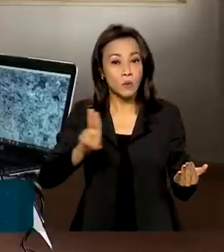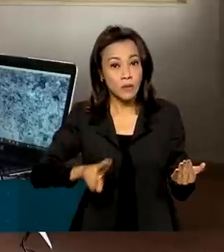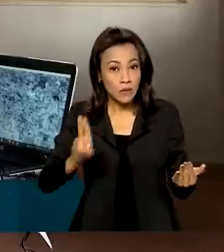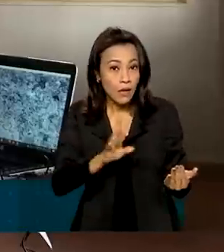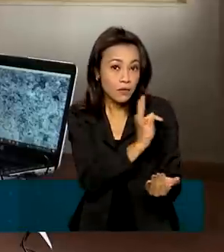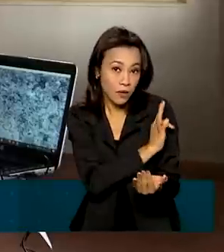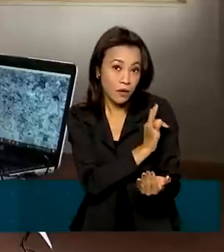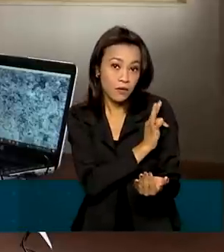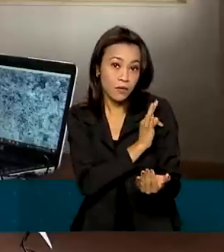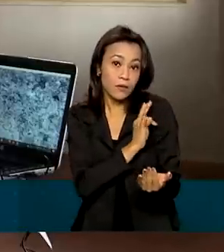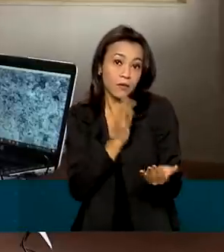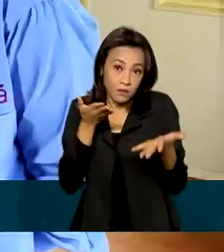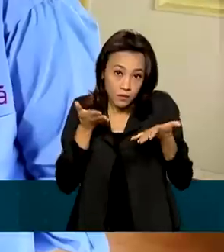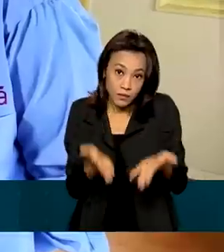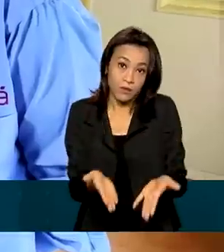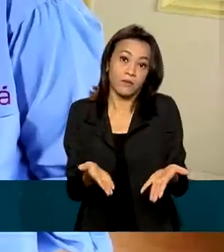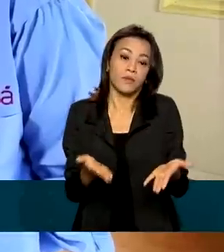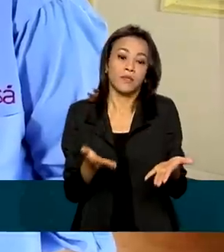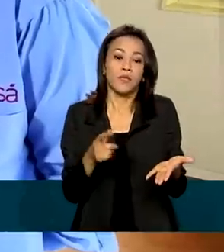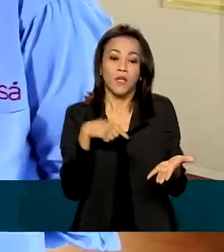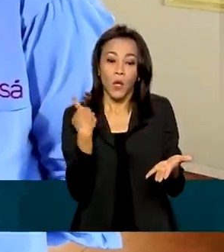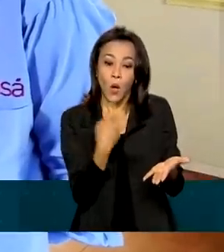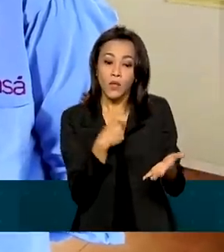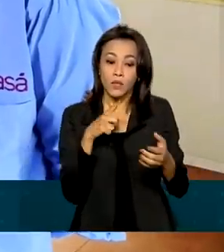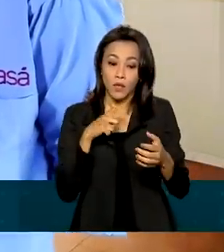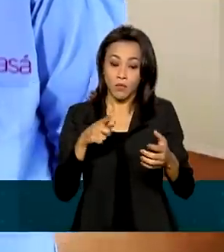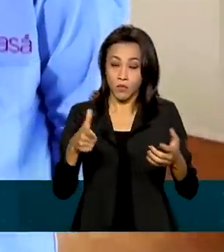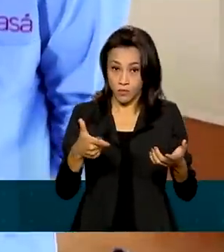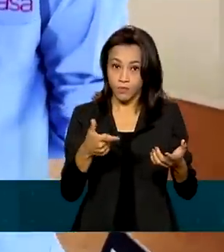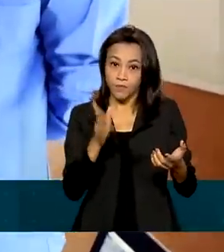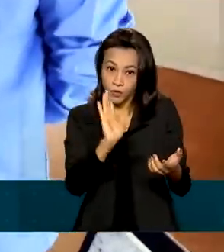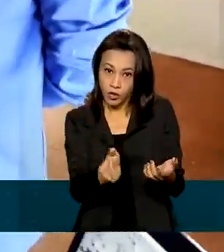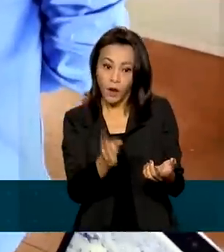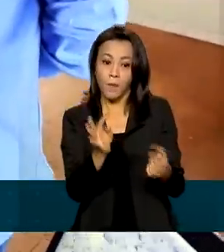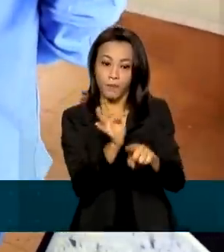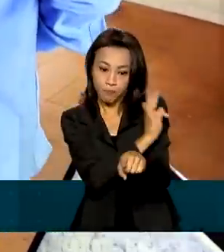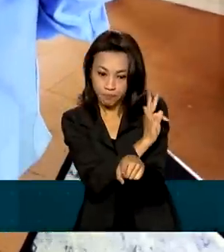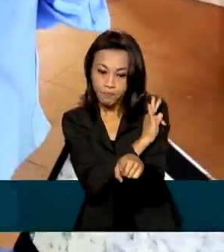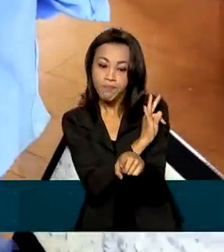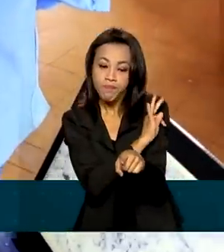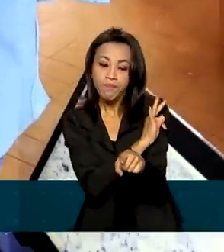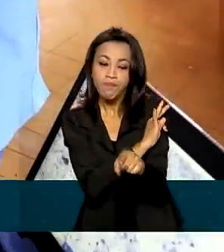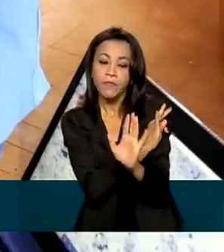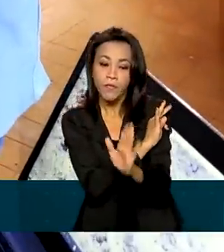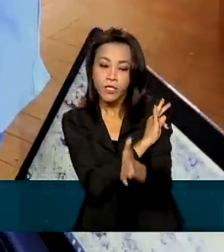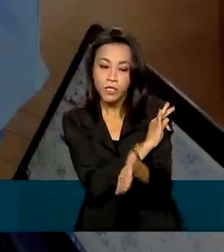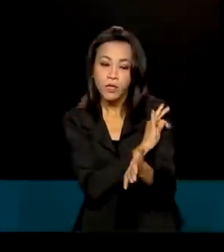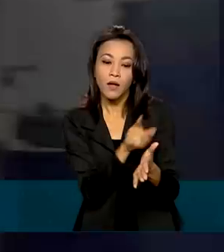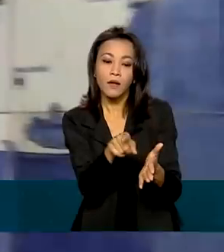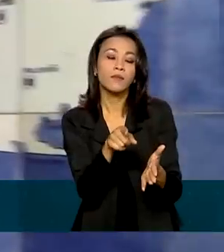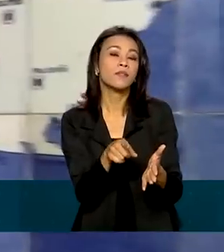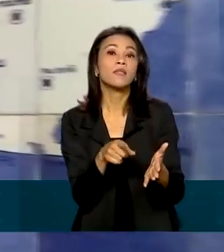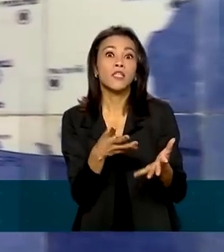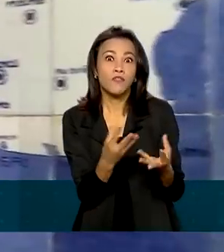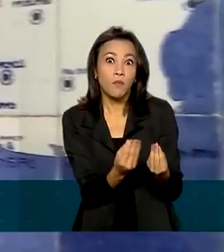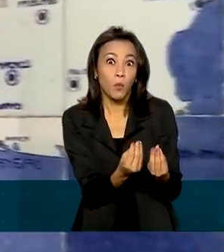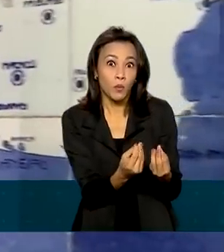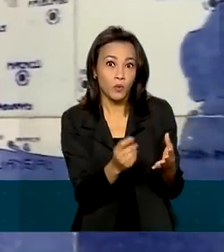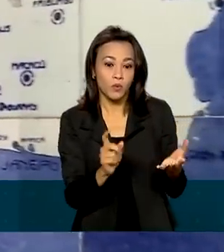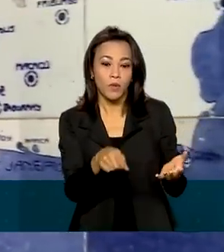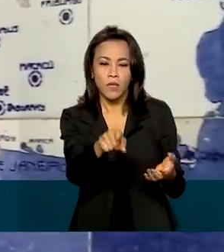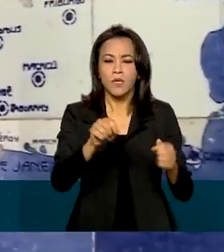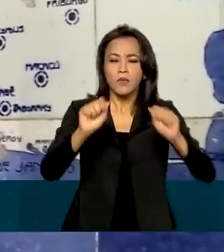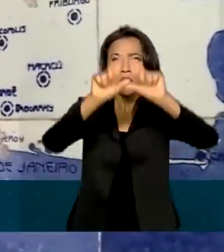execução da obra. E aí, tendo isso na mão, a gente tem uma fórmula que passa a ser feita em uma quantidade maior. Nos azulejos,